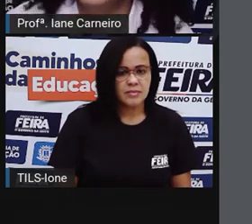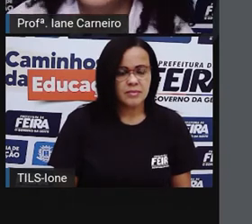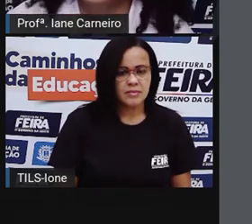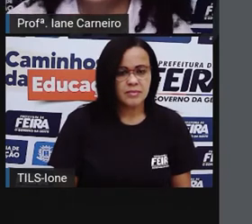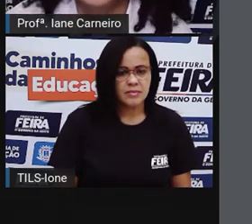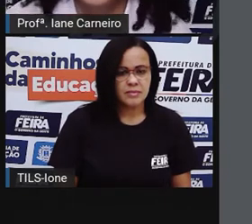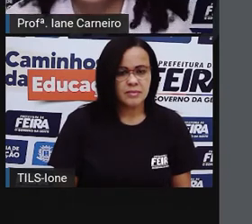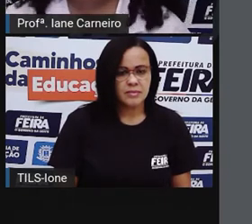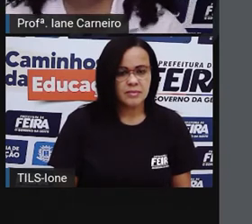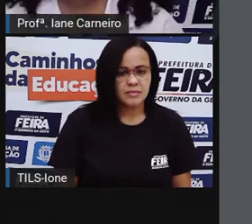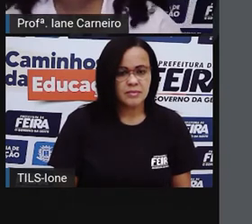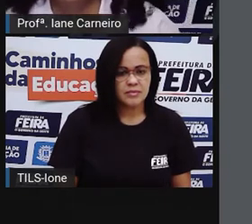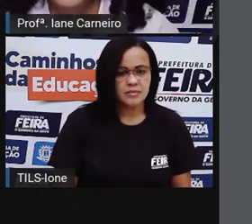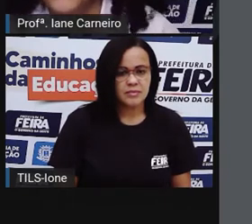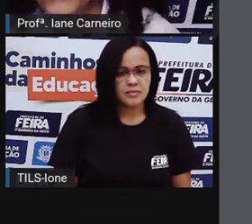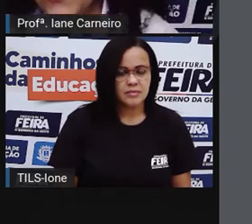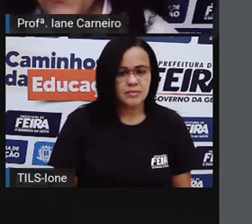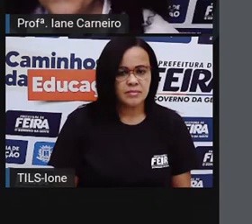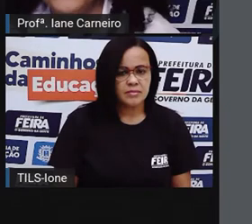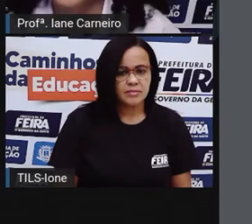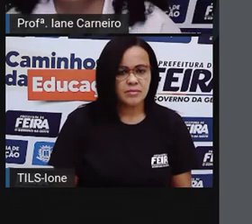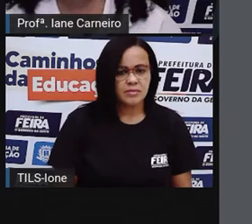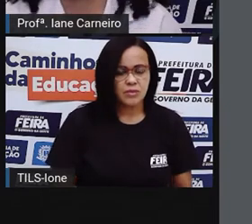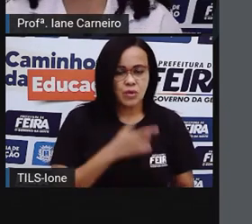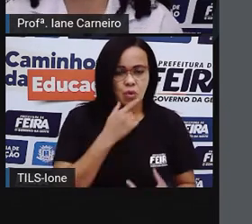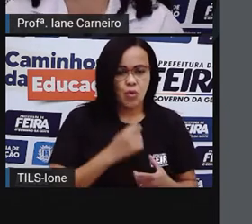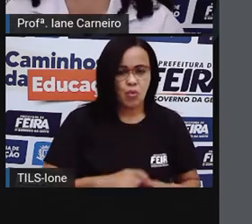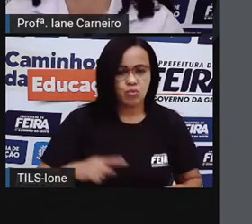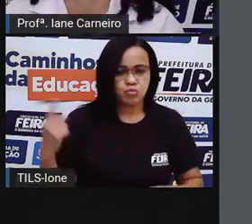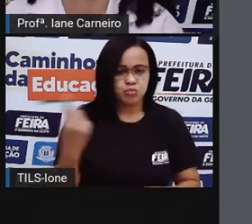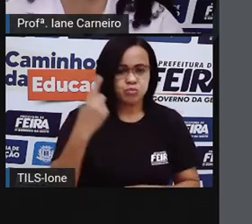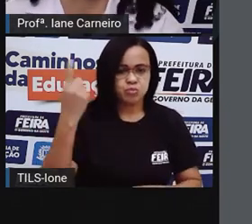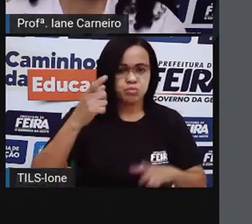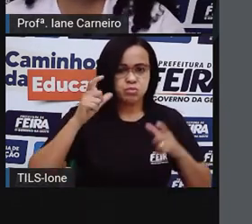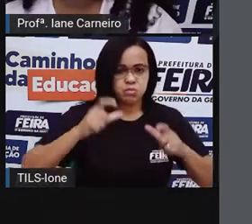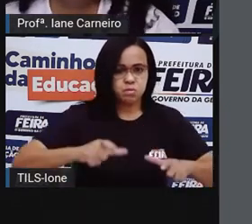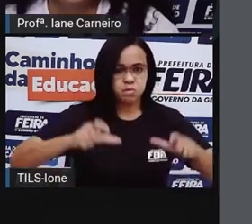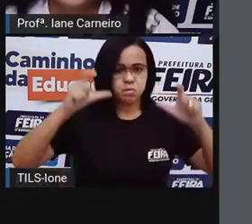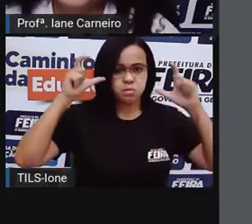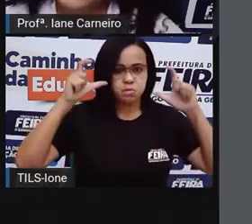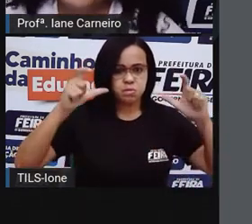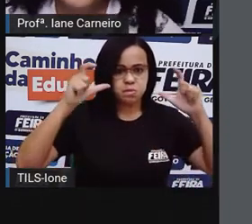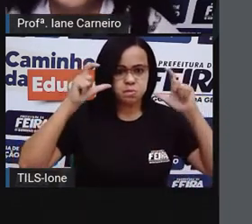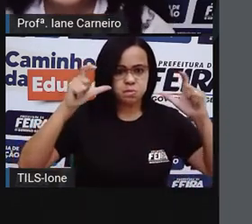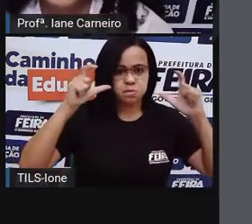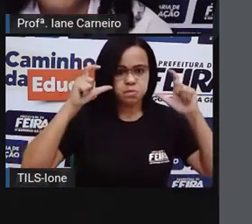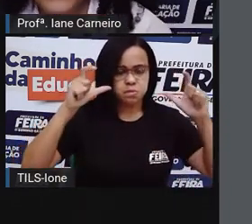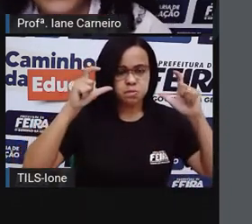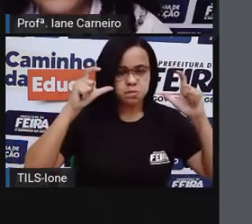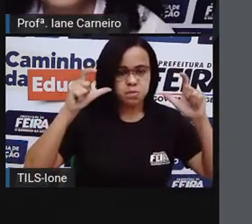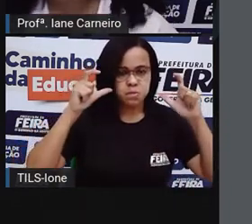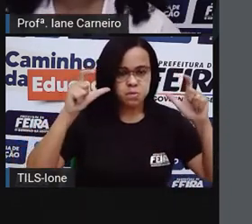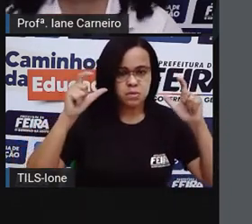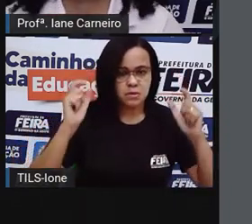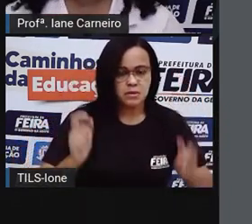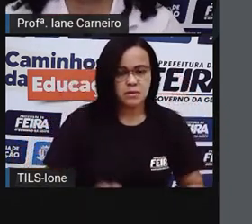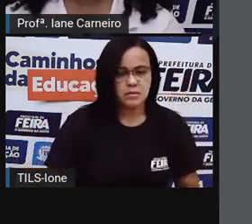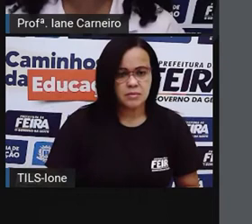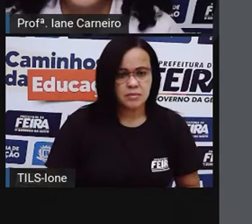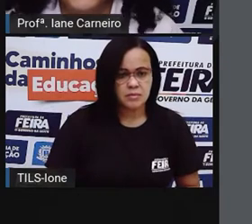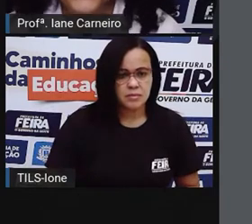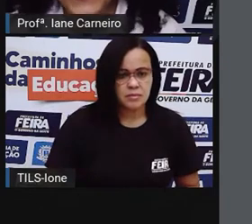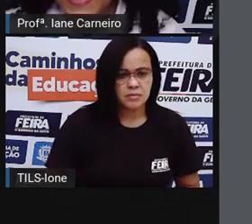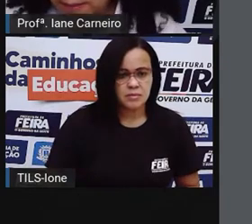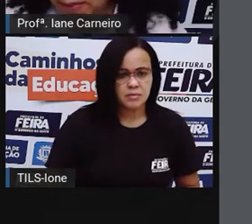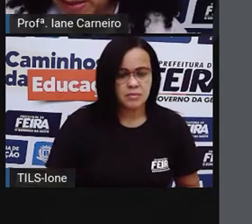O gigante arregalou os olhos com grande espanto e levou até o rei, que estava